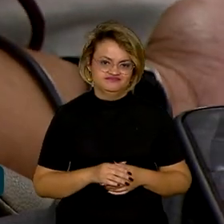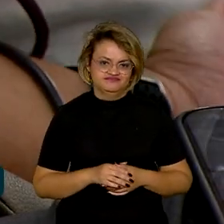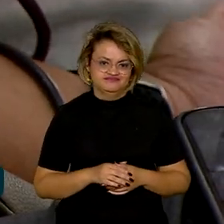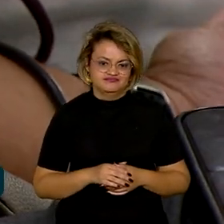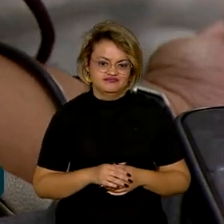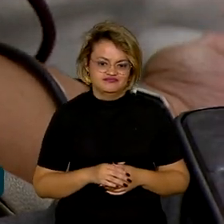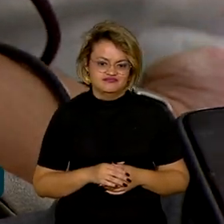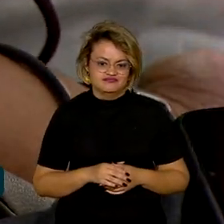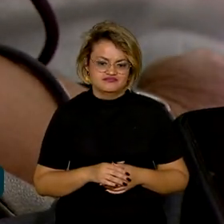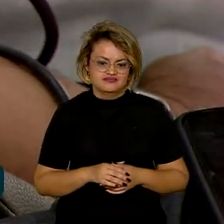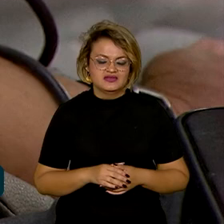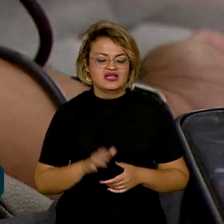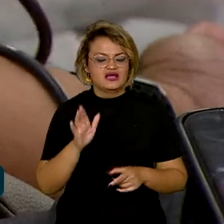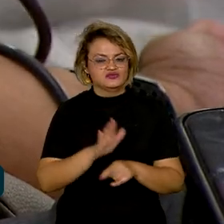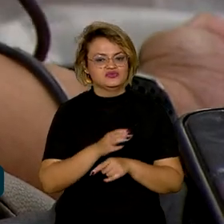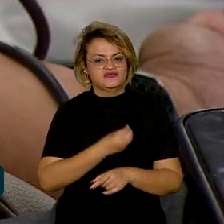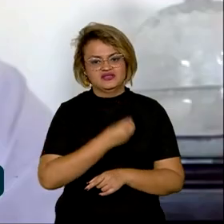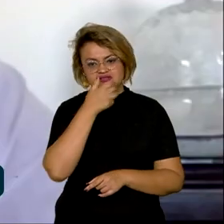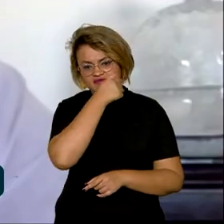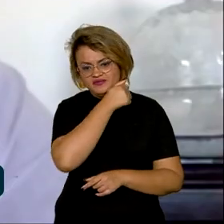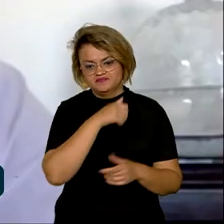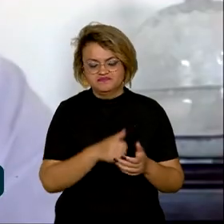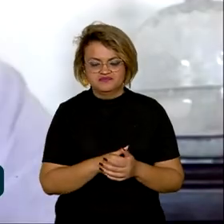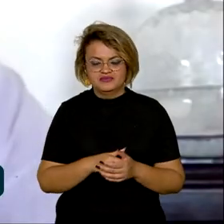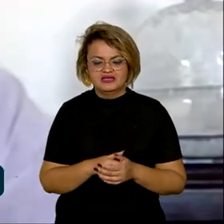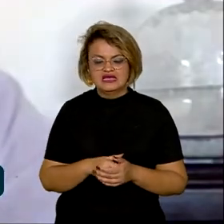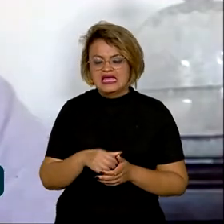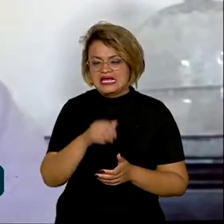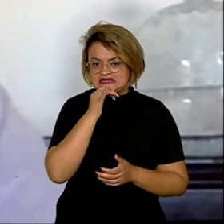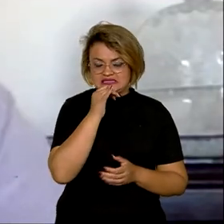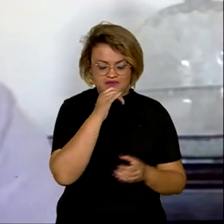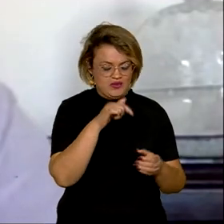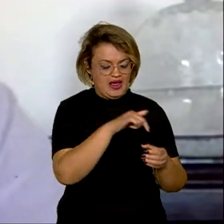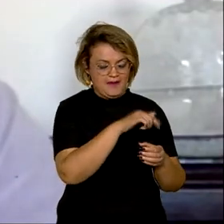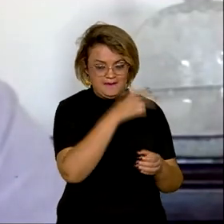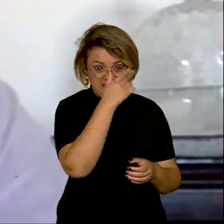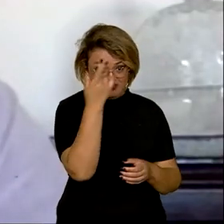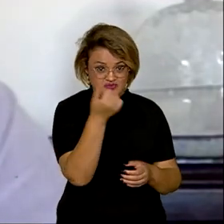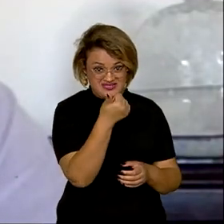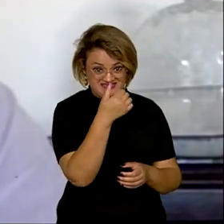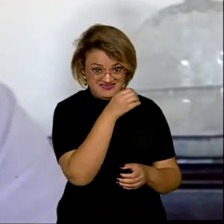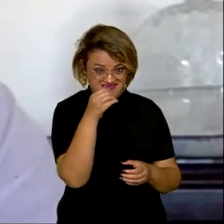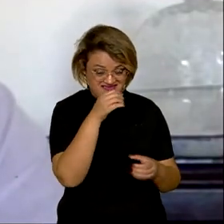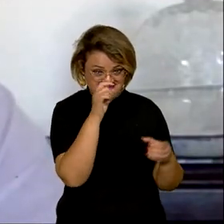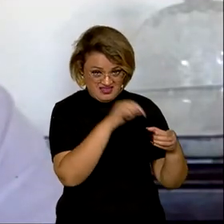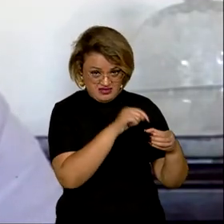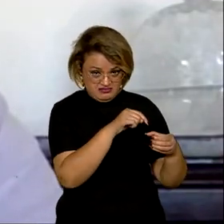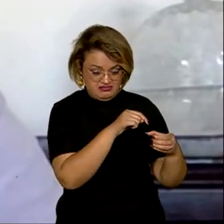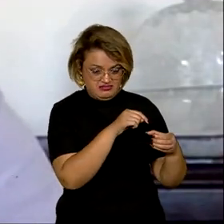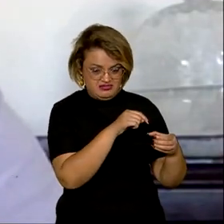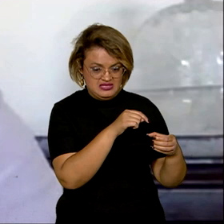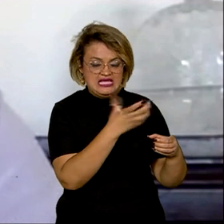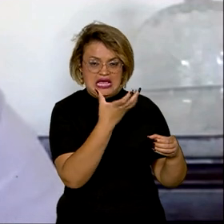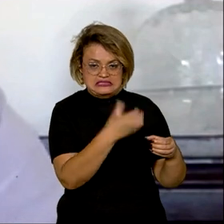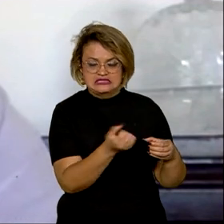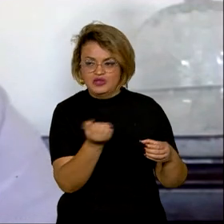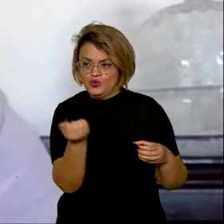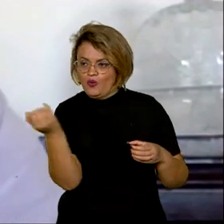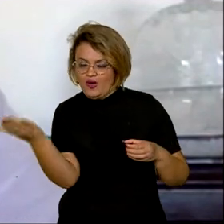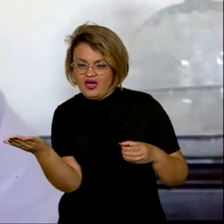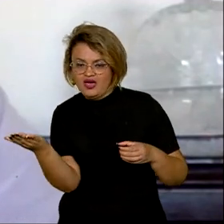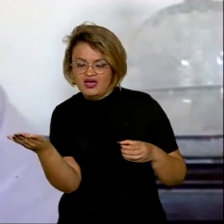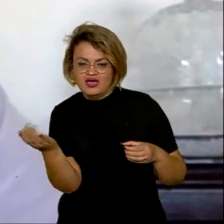decisão de salvar vidas. Dentre 100 pessoas que, de fato, se dispõem a doar,